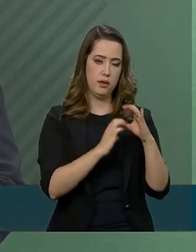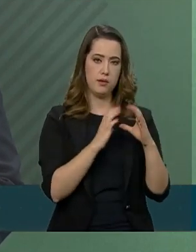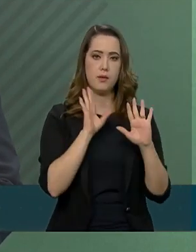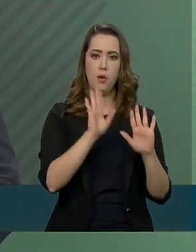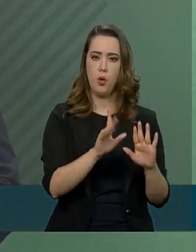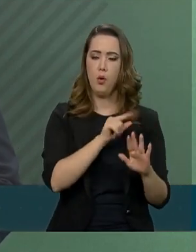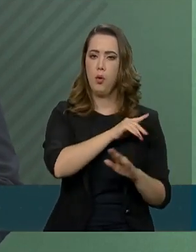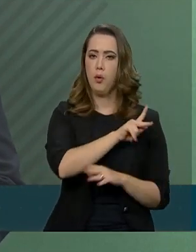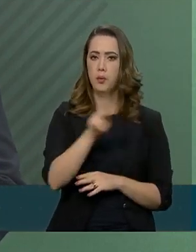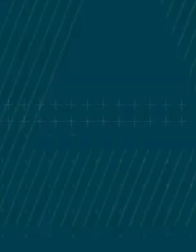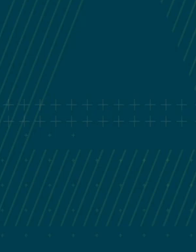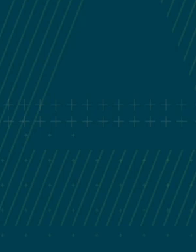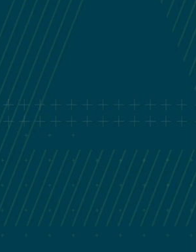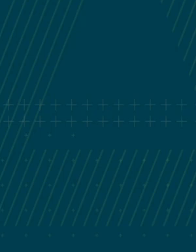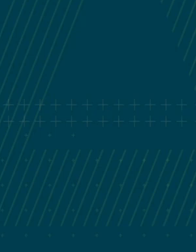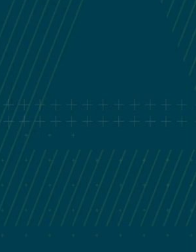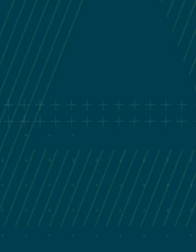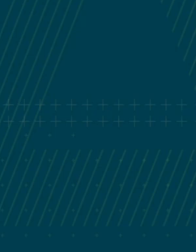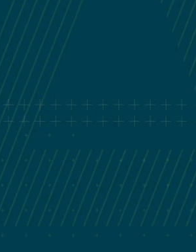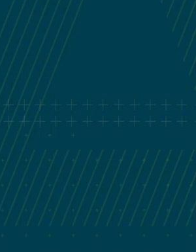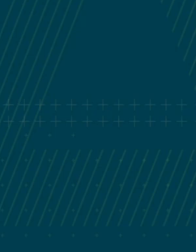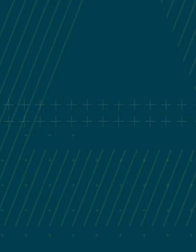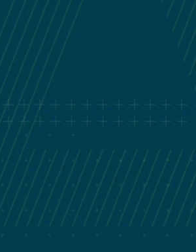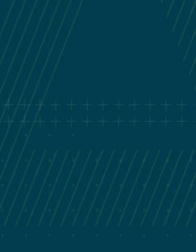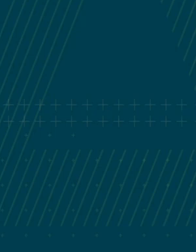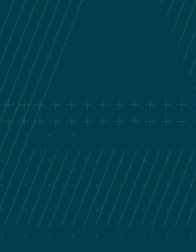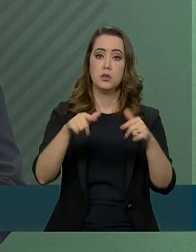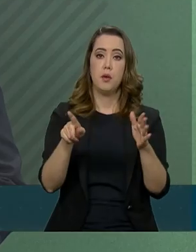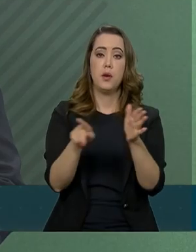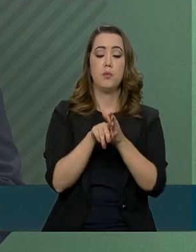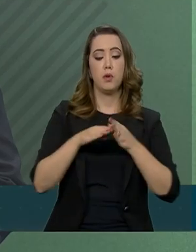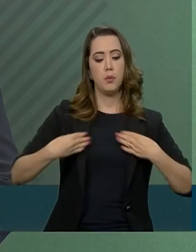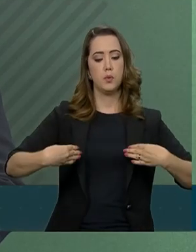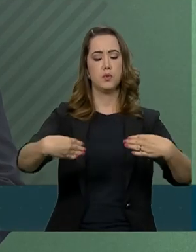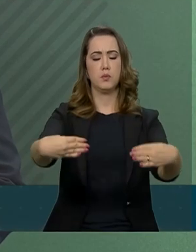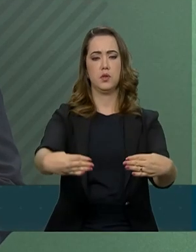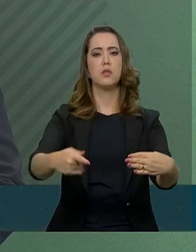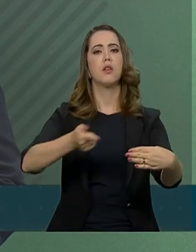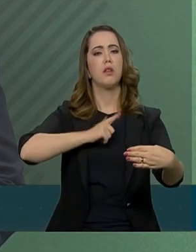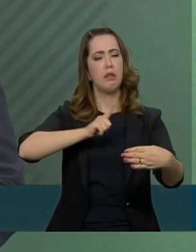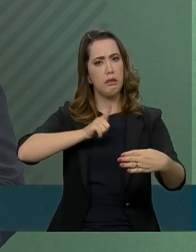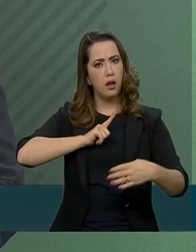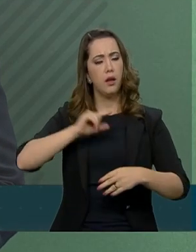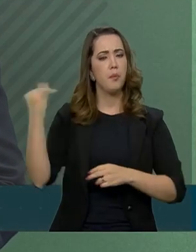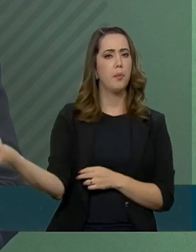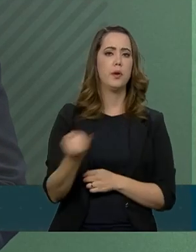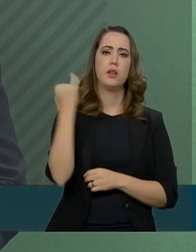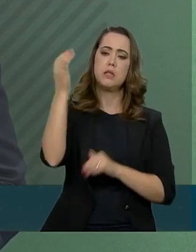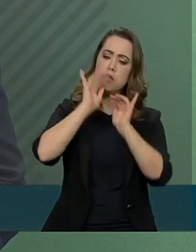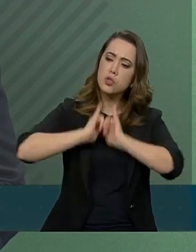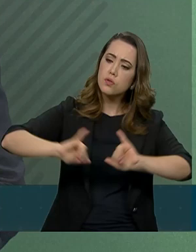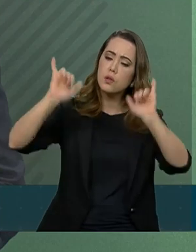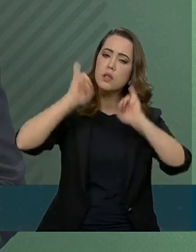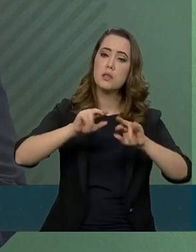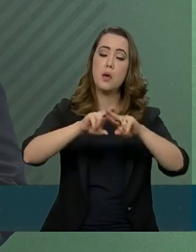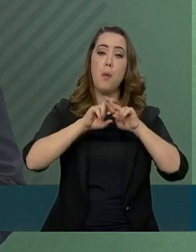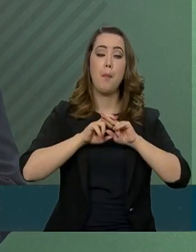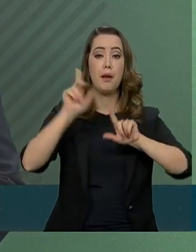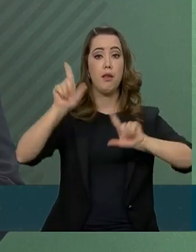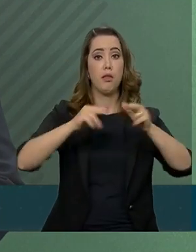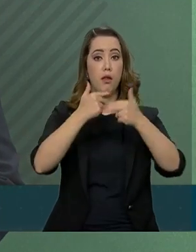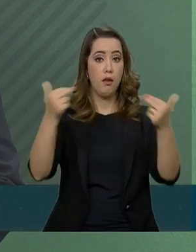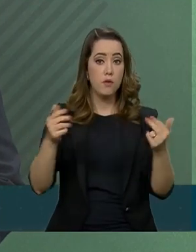atividades e ações que estejam sendo desenvolvidas pelos ministérios tenham a relevante divulgação pela imprensa